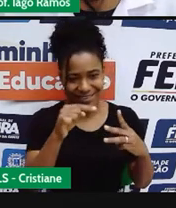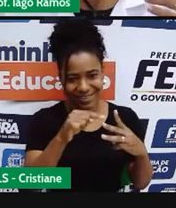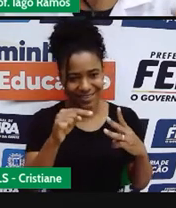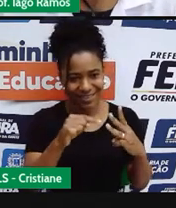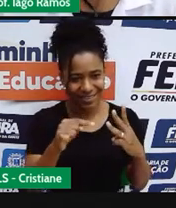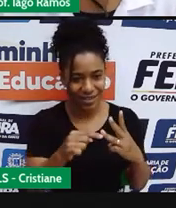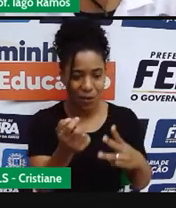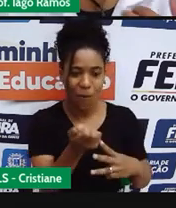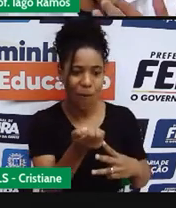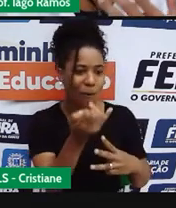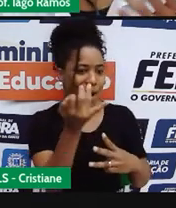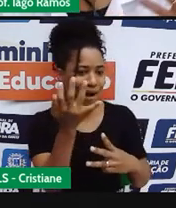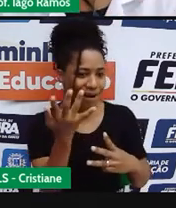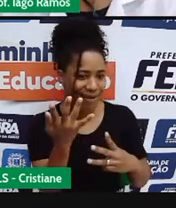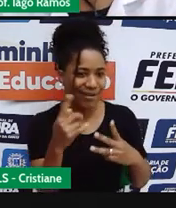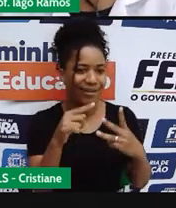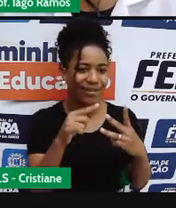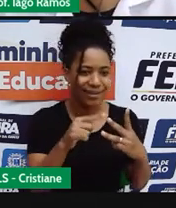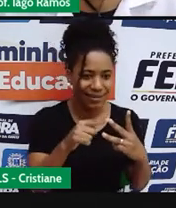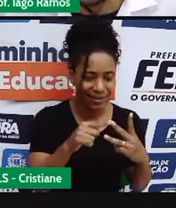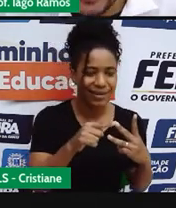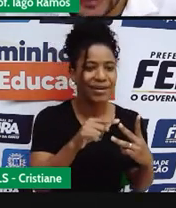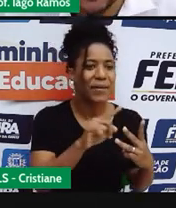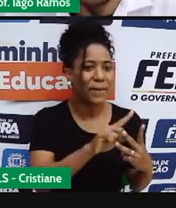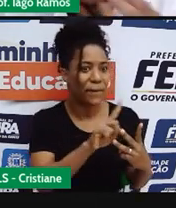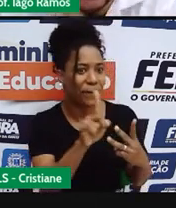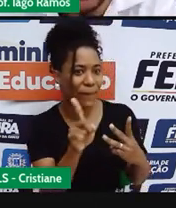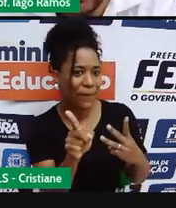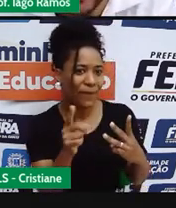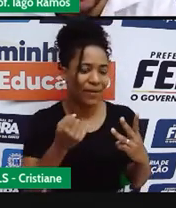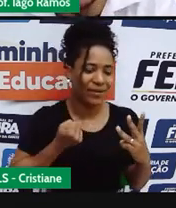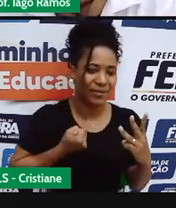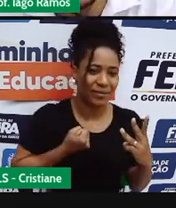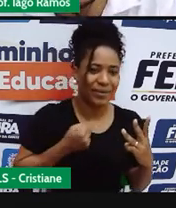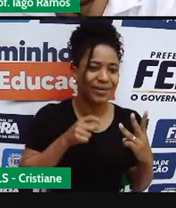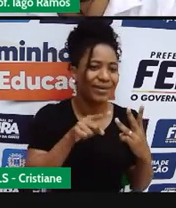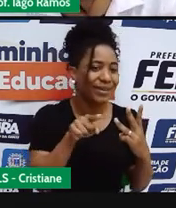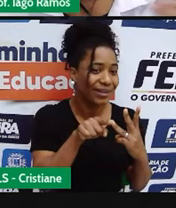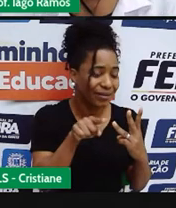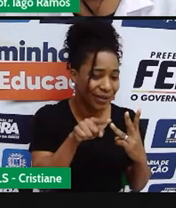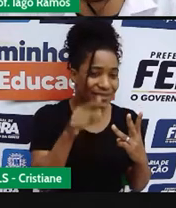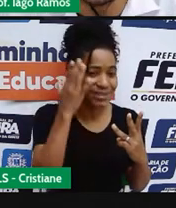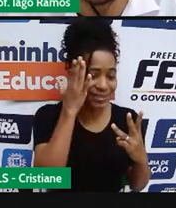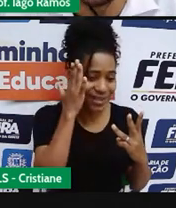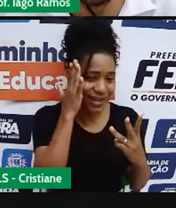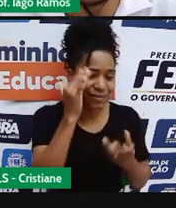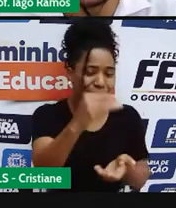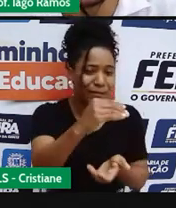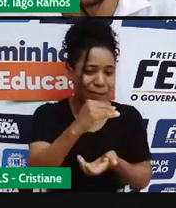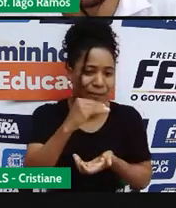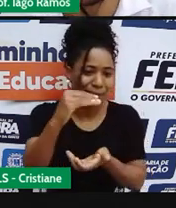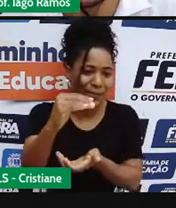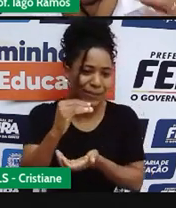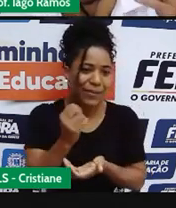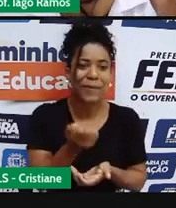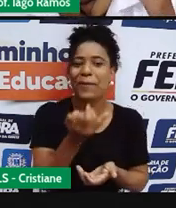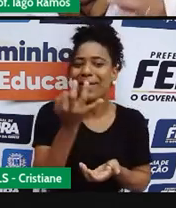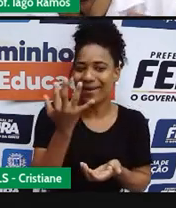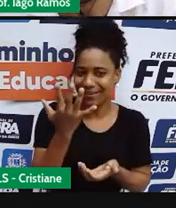vê, a gente percebe, mesmo não tendo valores numéricos, a gente percebe que tem quantidade ou medida.